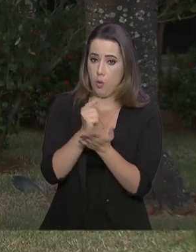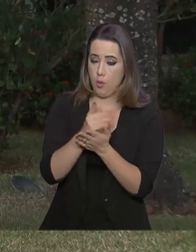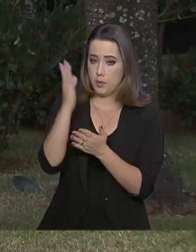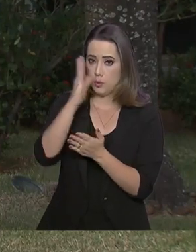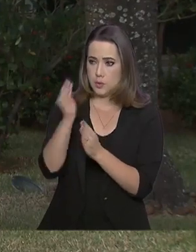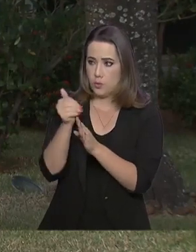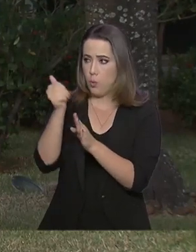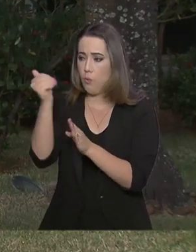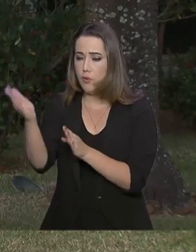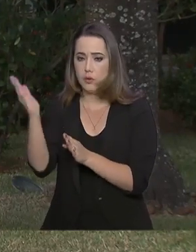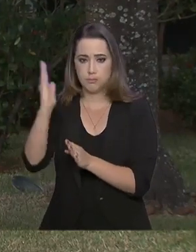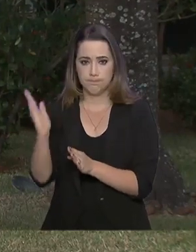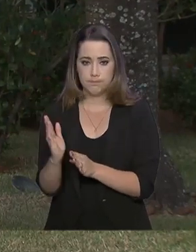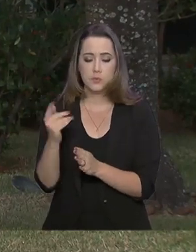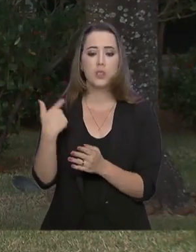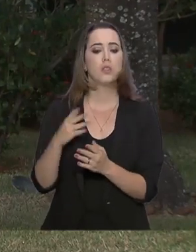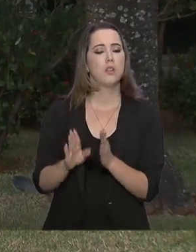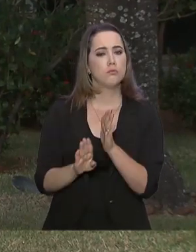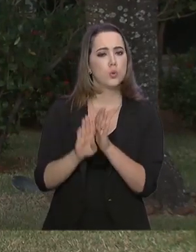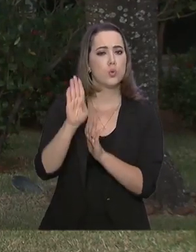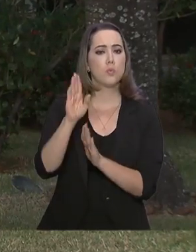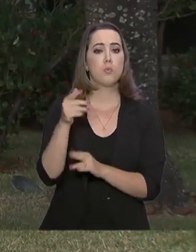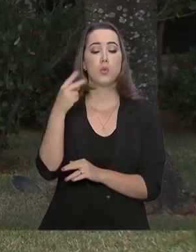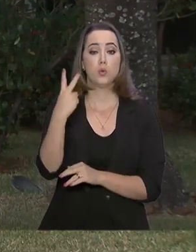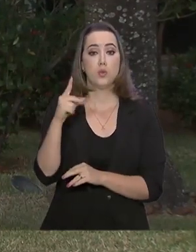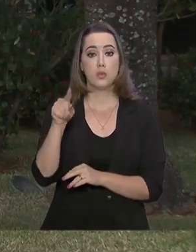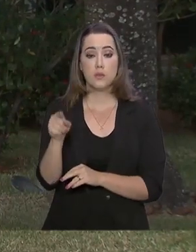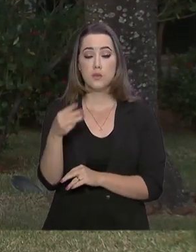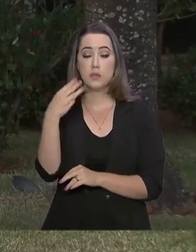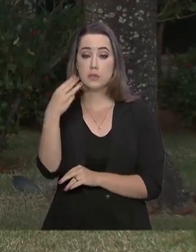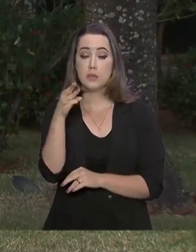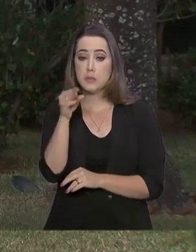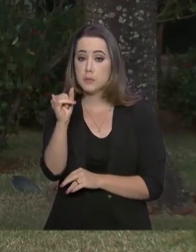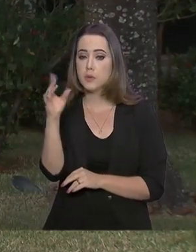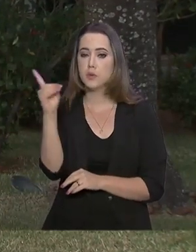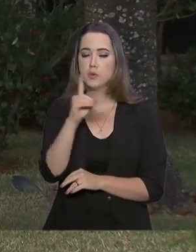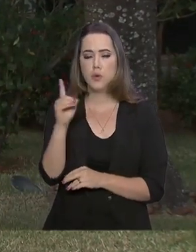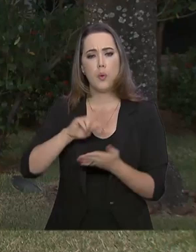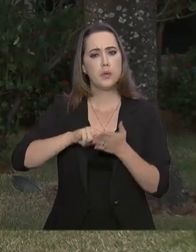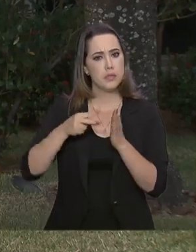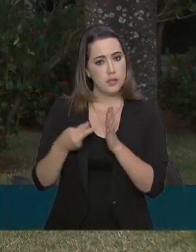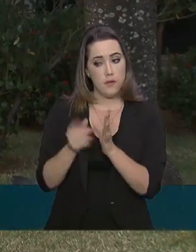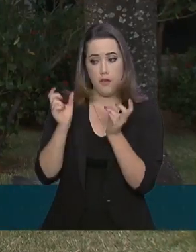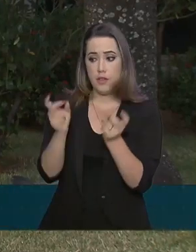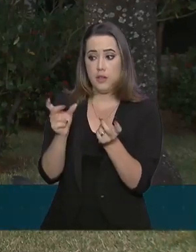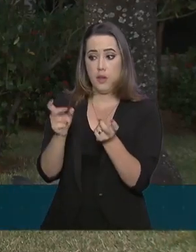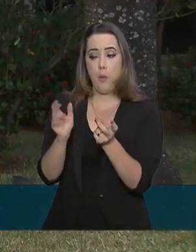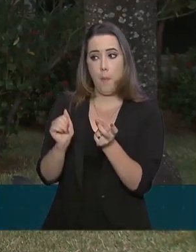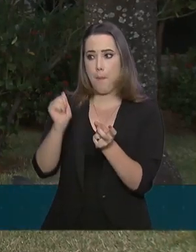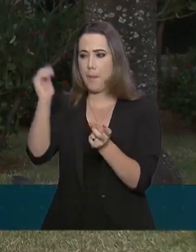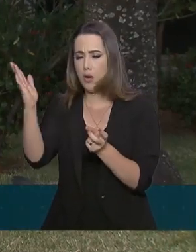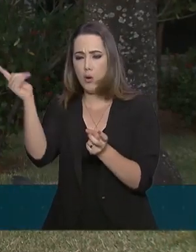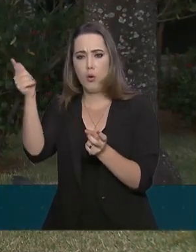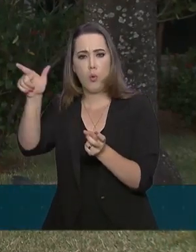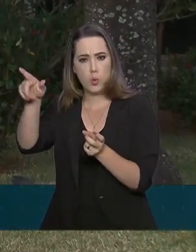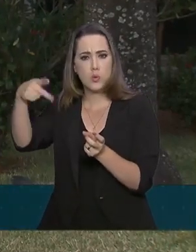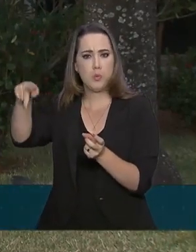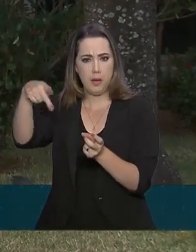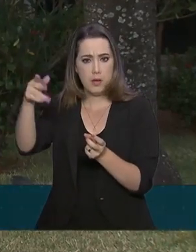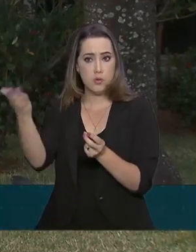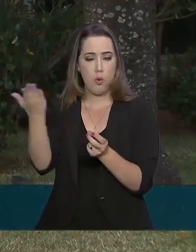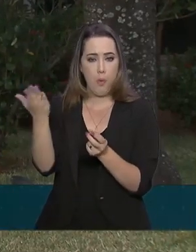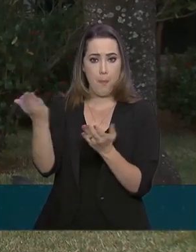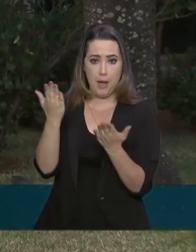quase 2 bilhões e 300 milhões de dólares. Isso significa que o país vendeu mais para o exterior do que comprou lá de